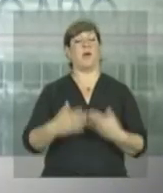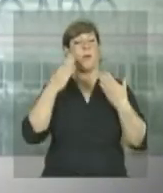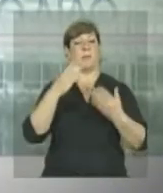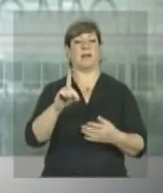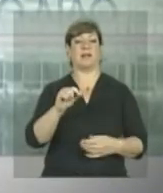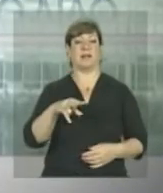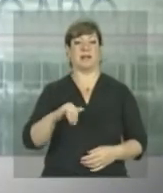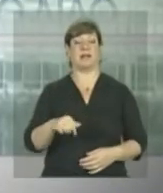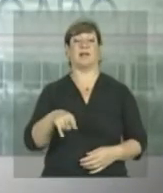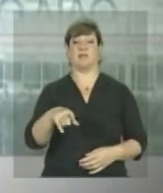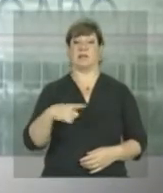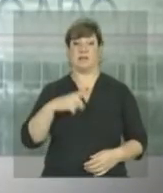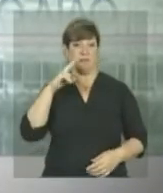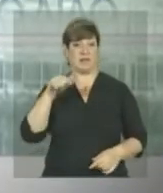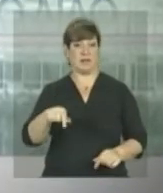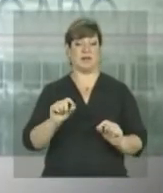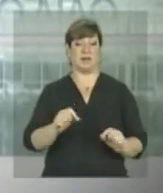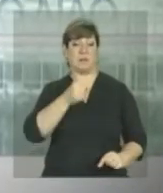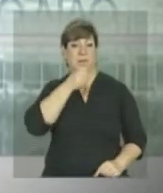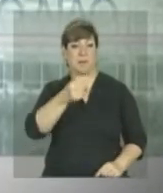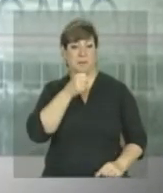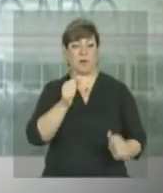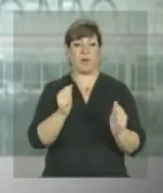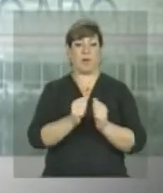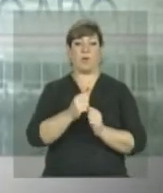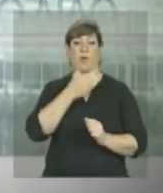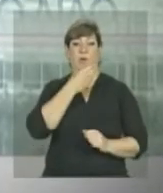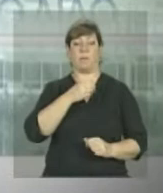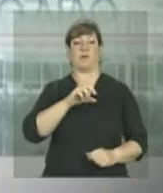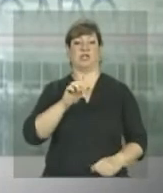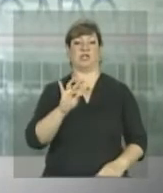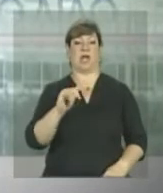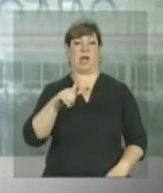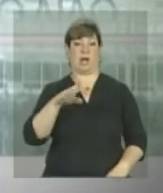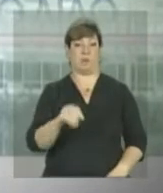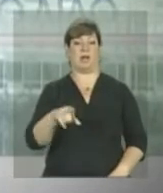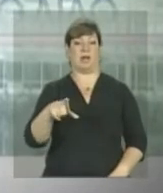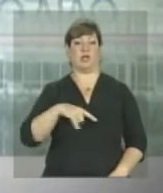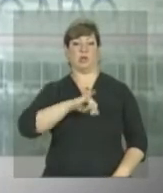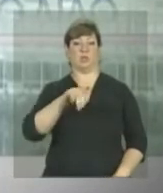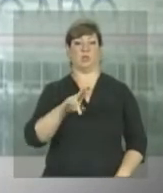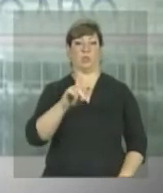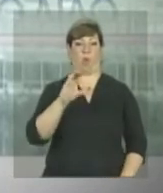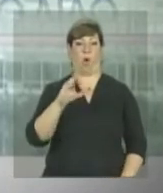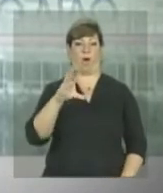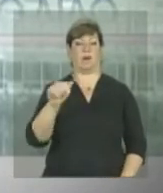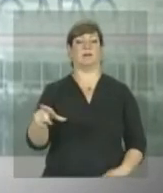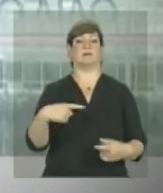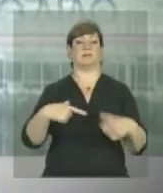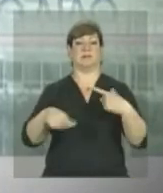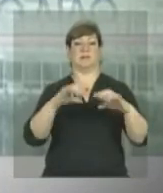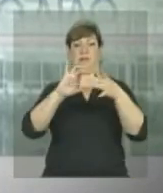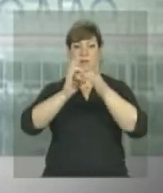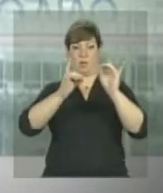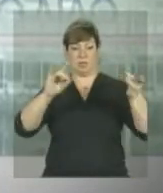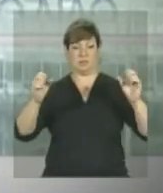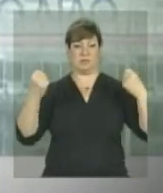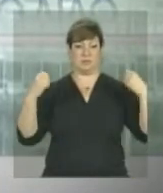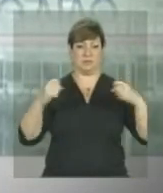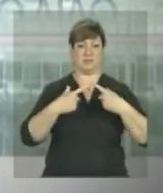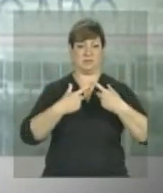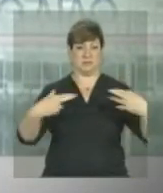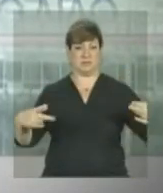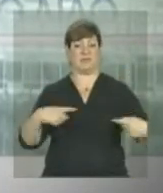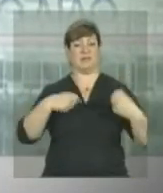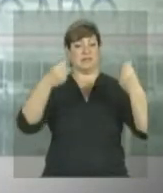Obrigada, Daniela. Bom, você acompanhou aí uma entrevista com o Tiago Camilo, judoca, que é um atleta olímpico, falando sobre os benefícios do programa